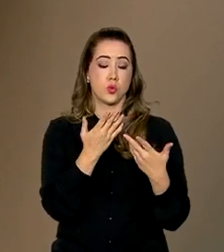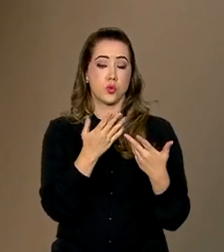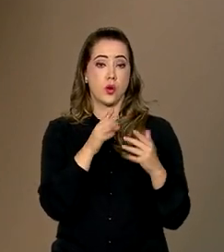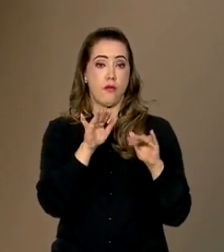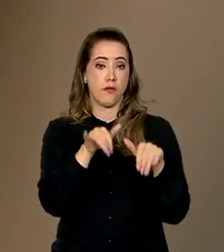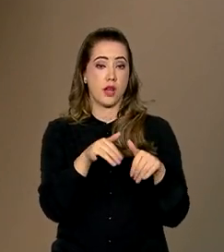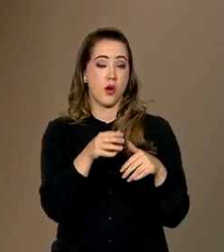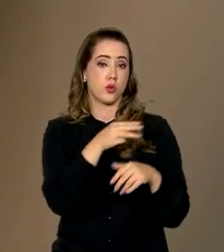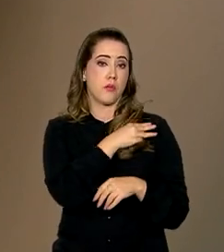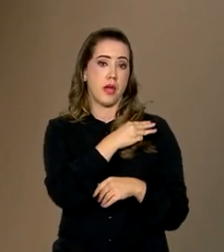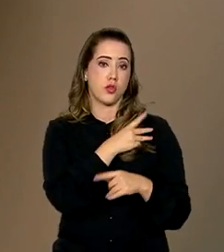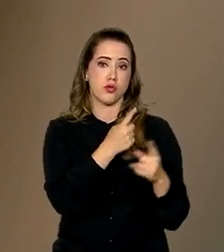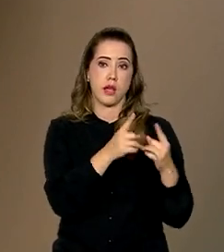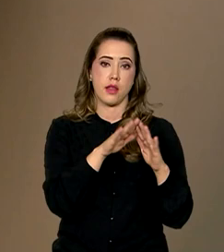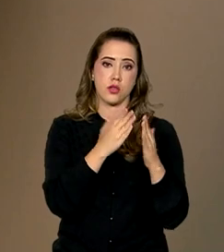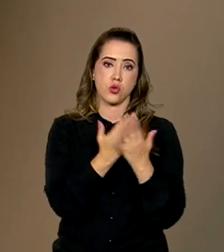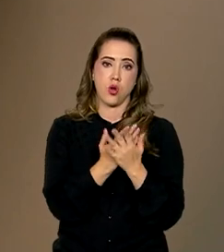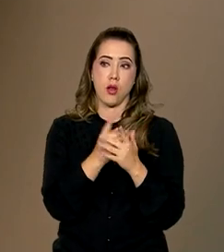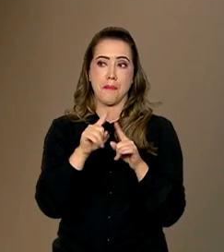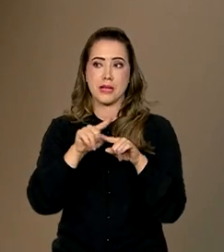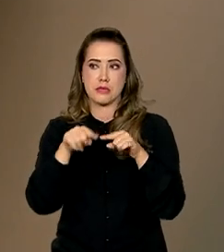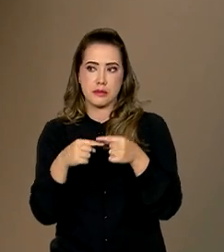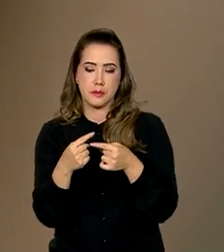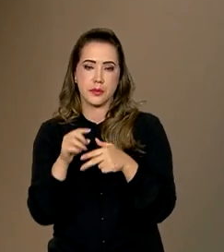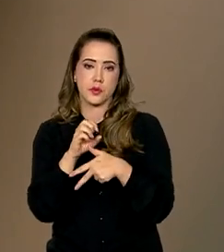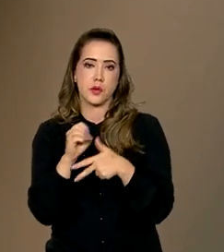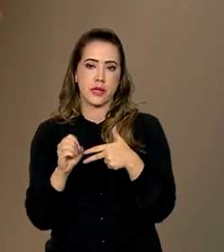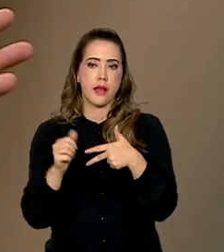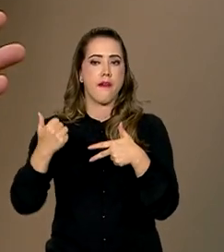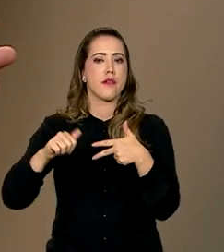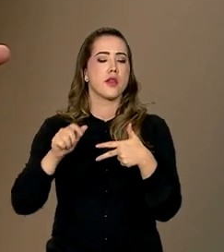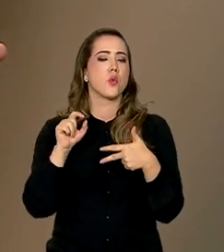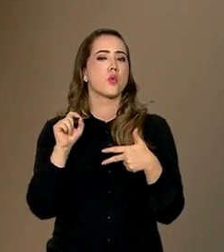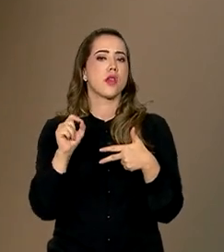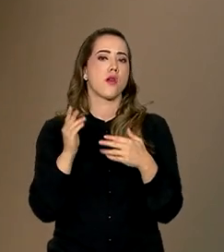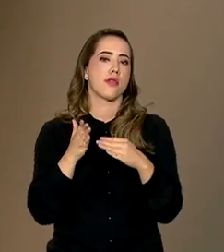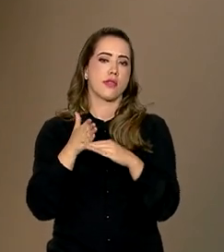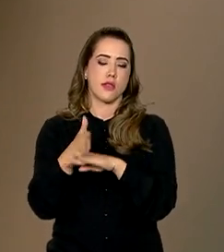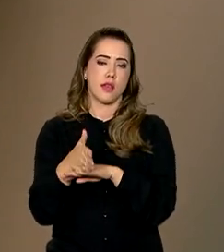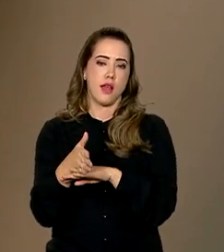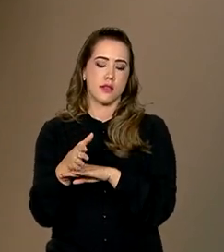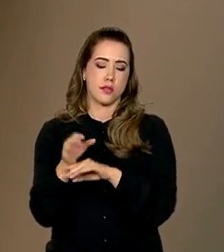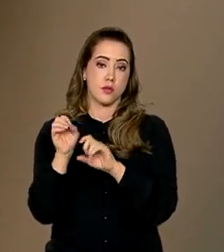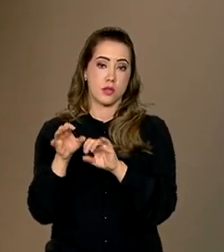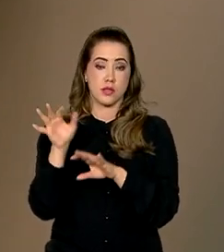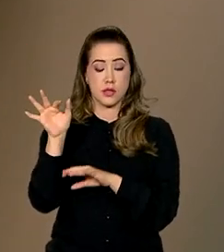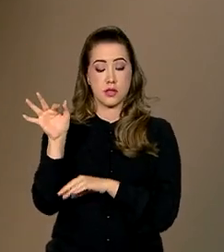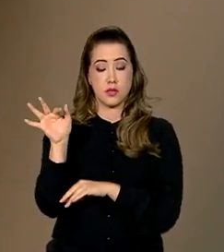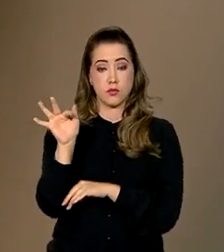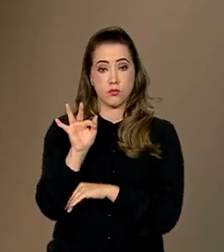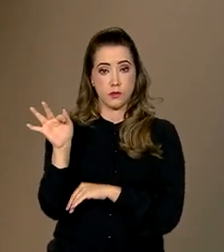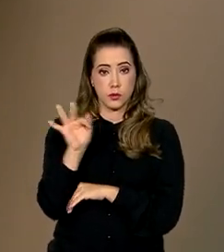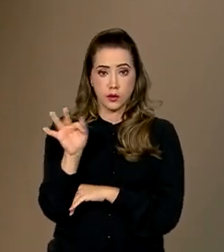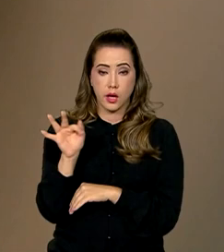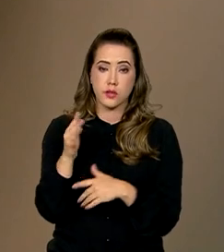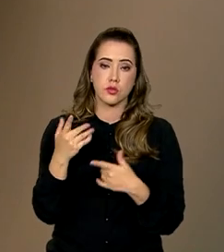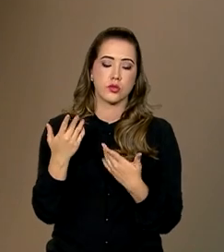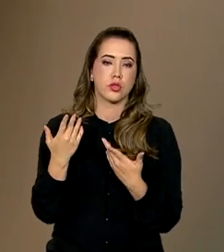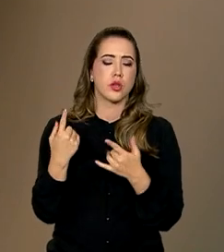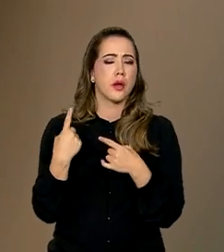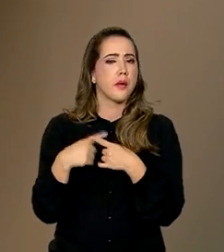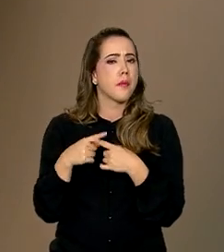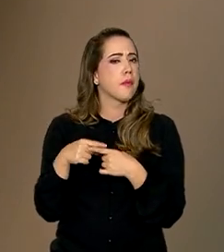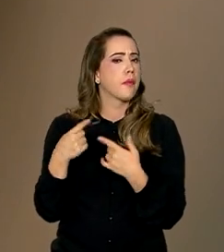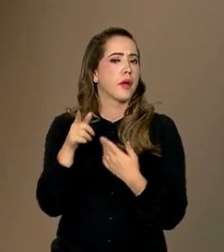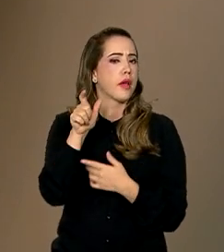Enem serve para analisar o acesso à educação superior. Que competências esses